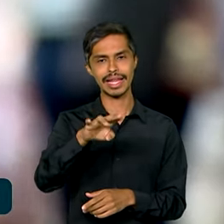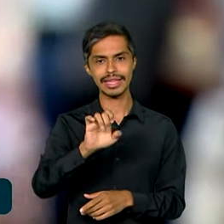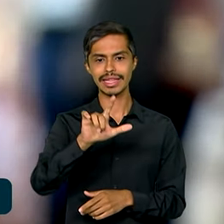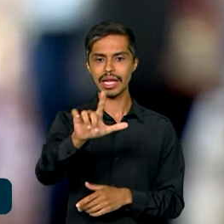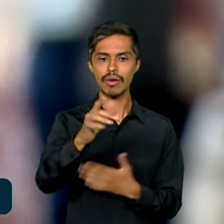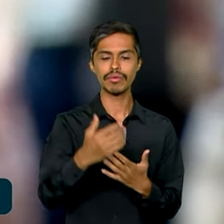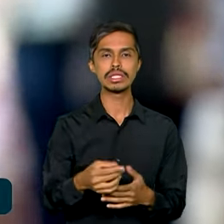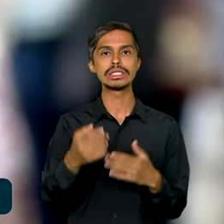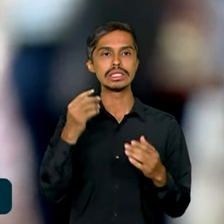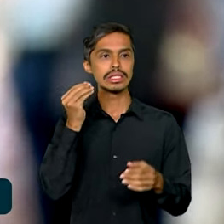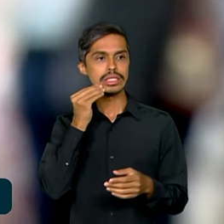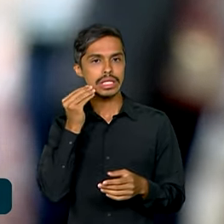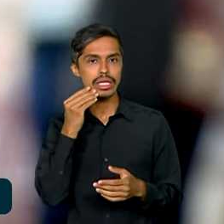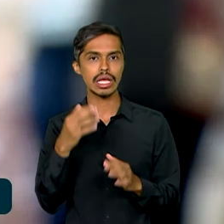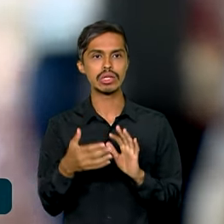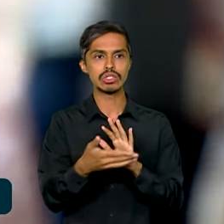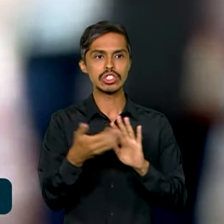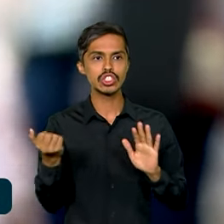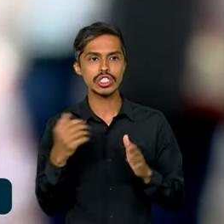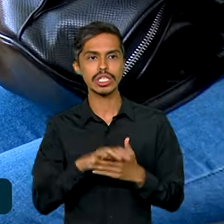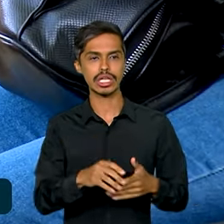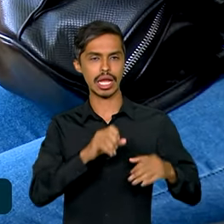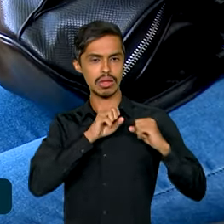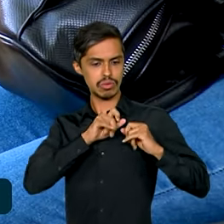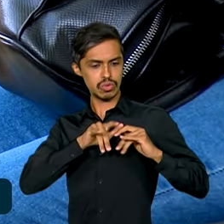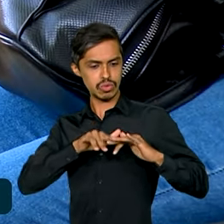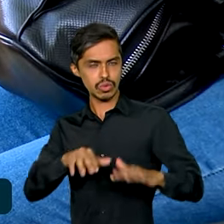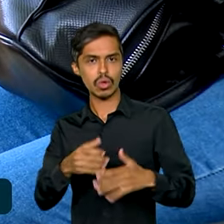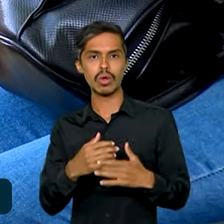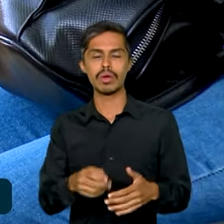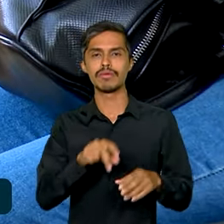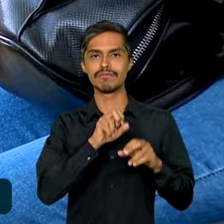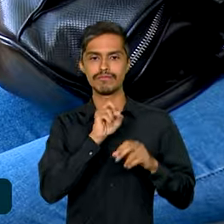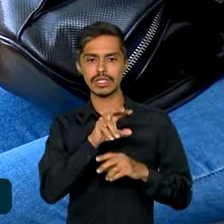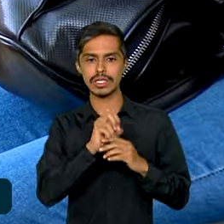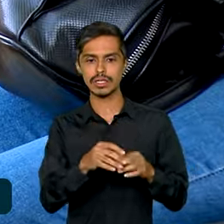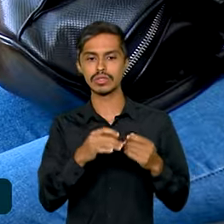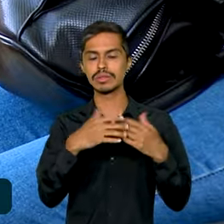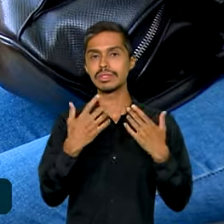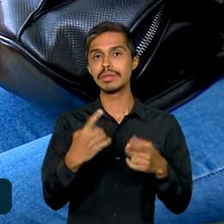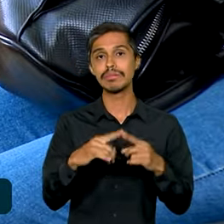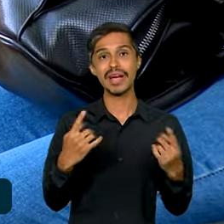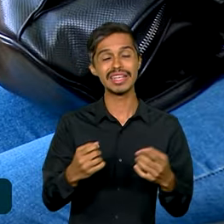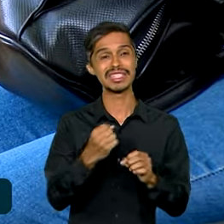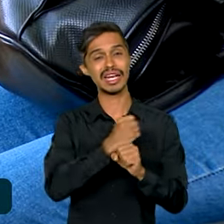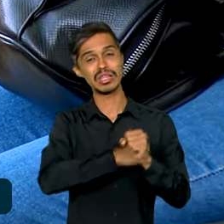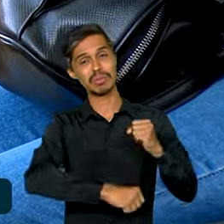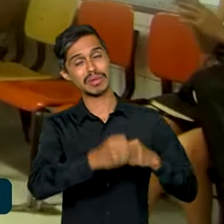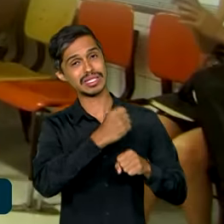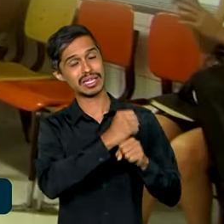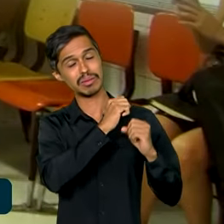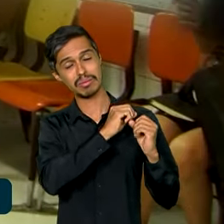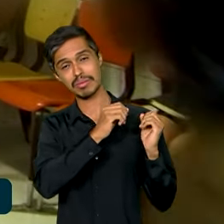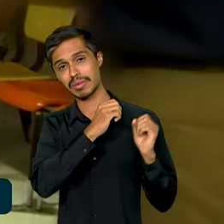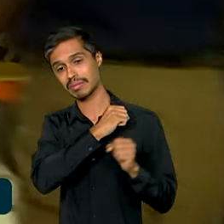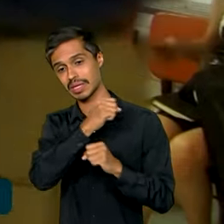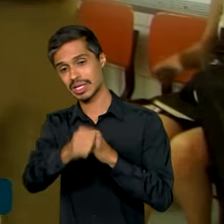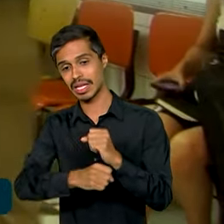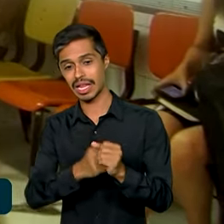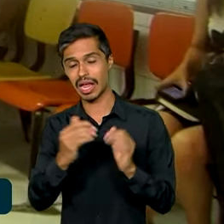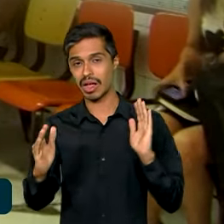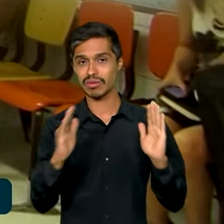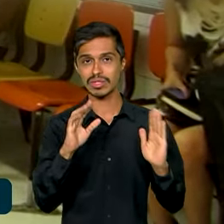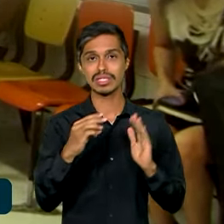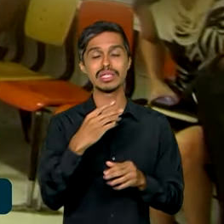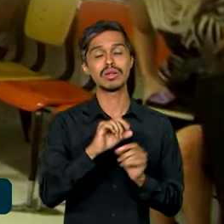eliminar a transmissão vertical de HIV e sífilis aumentou 70% do ano passado para cá. De 43